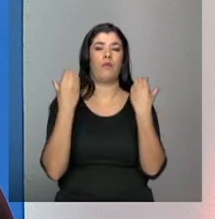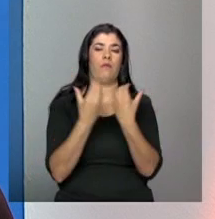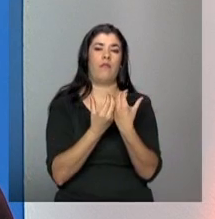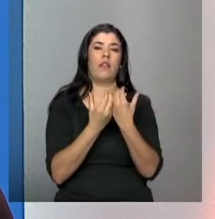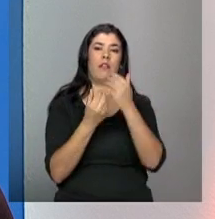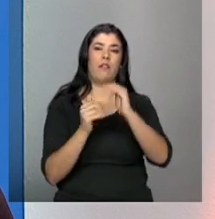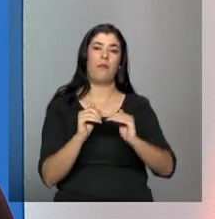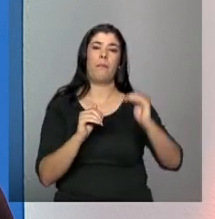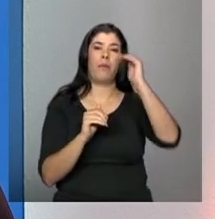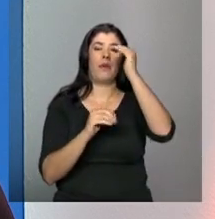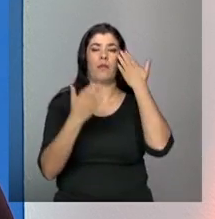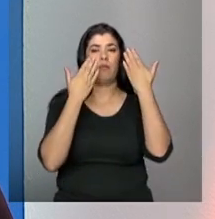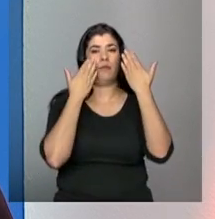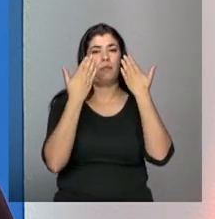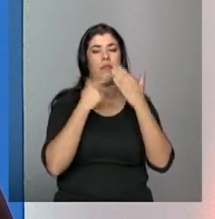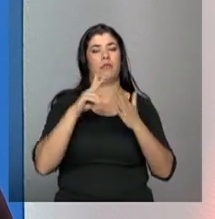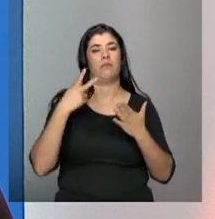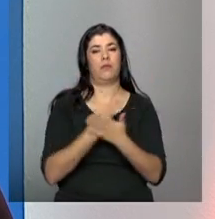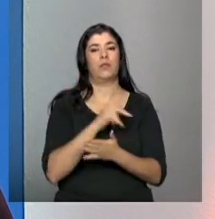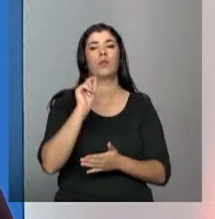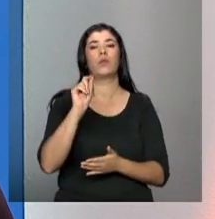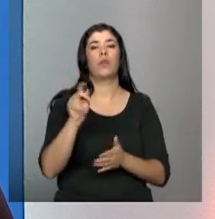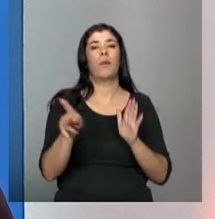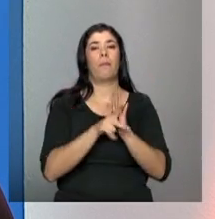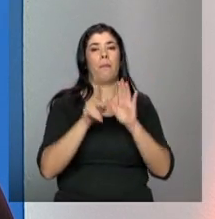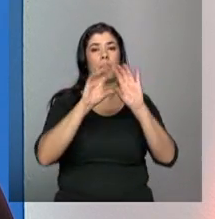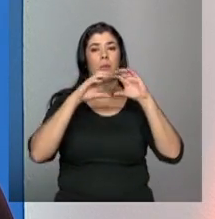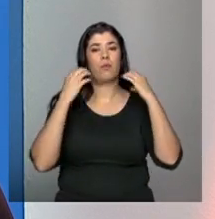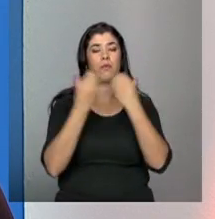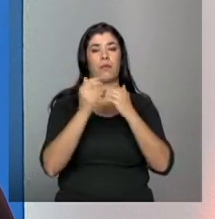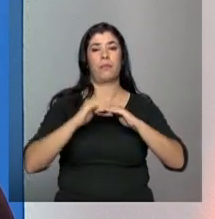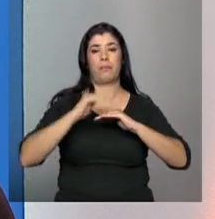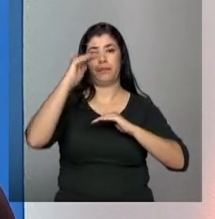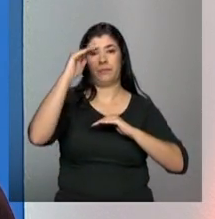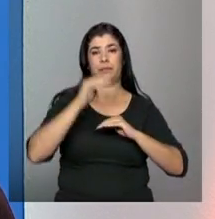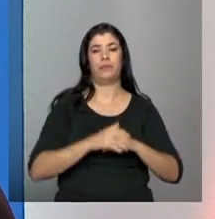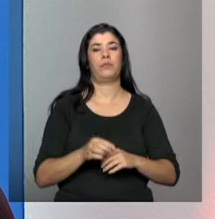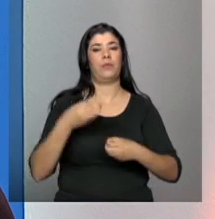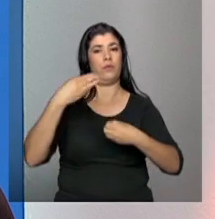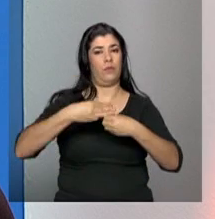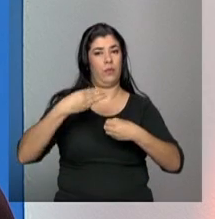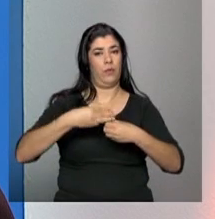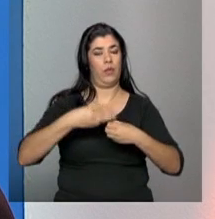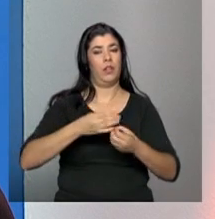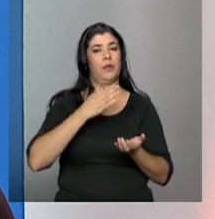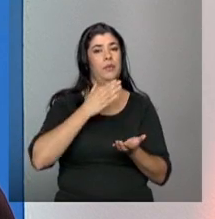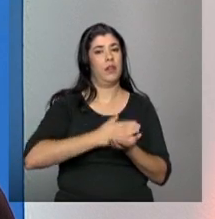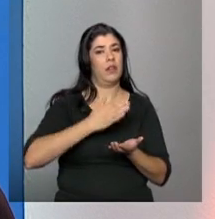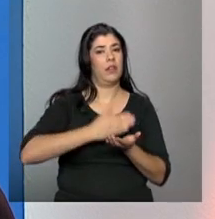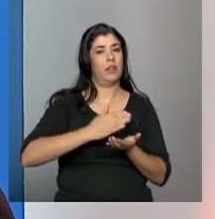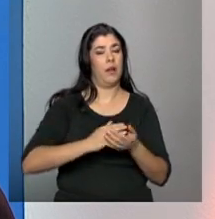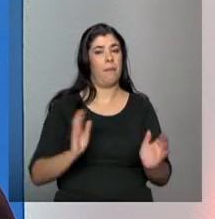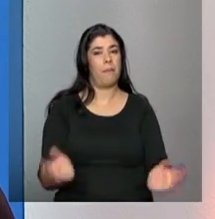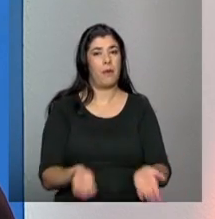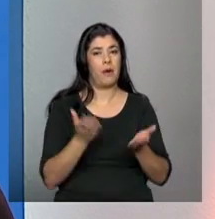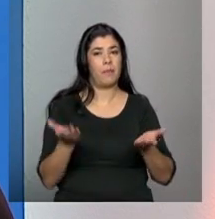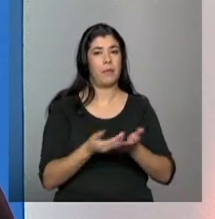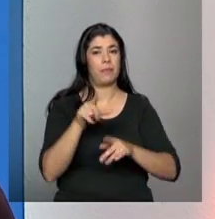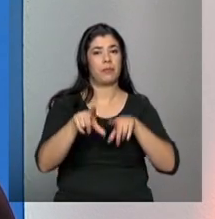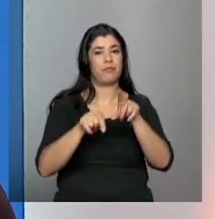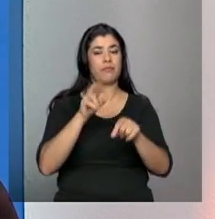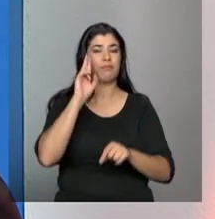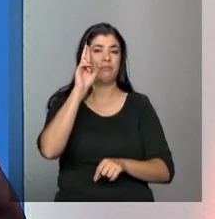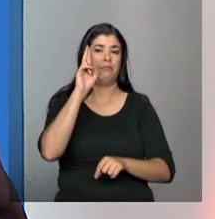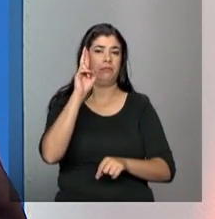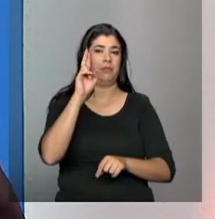participa no evento em si, conferência. Então, os municípios farão suas etapas de mobilização e depois a conferência municipal.